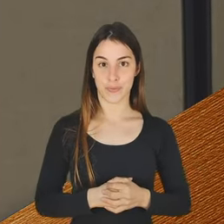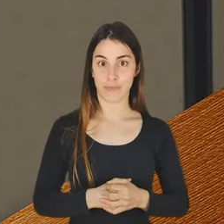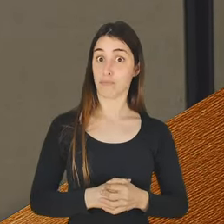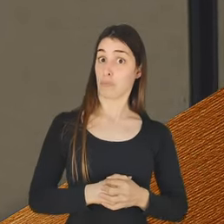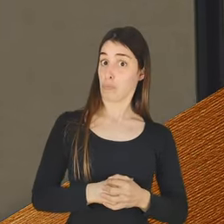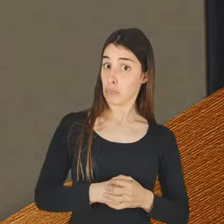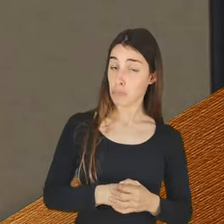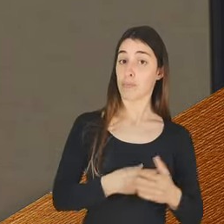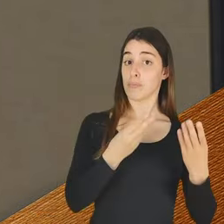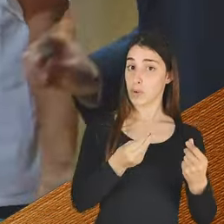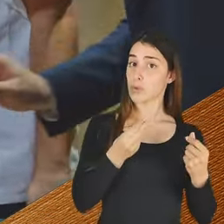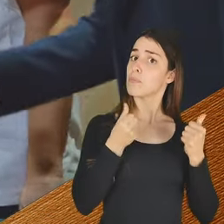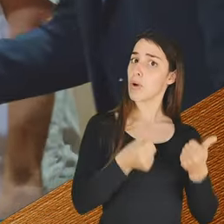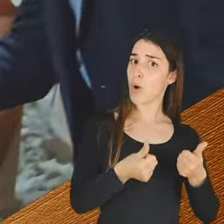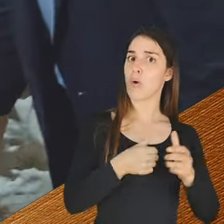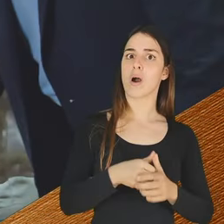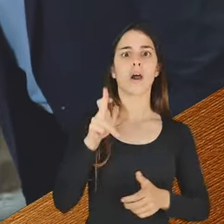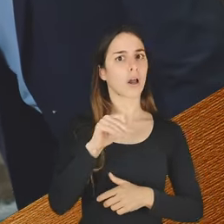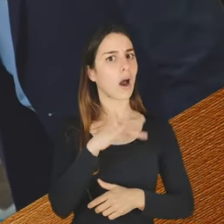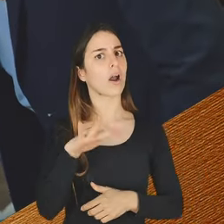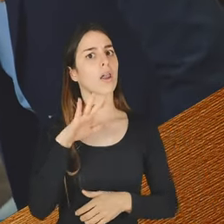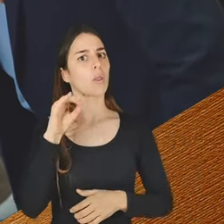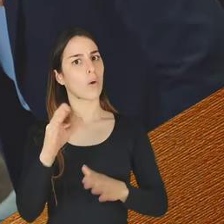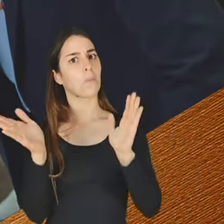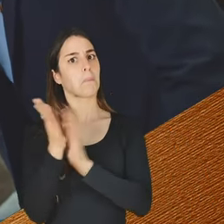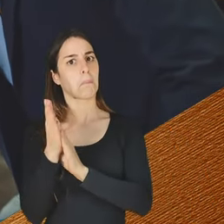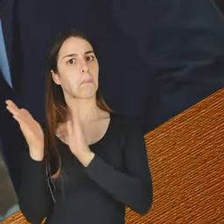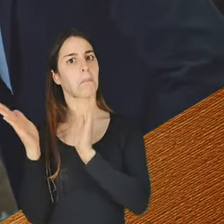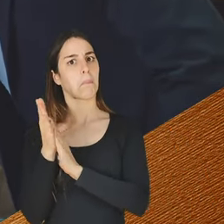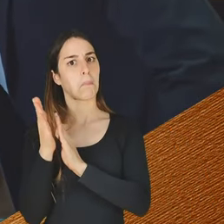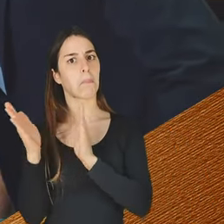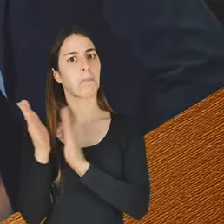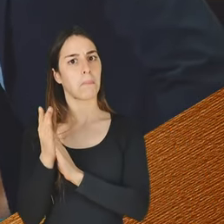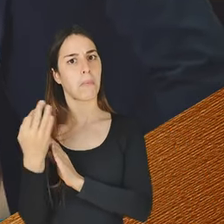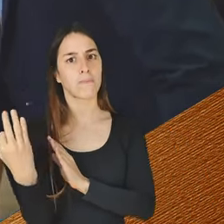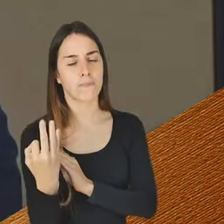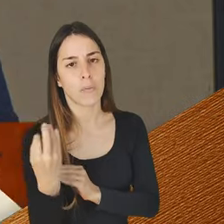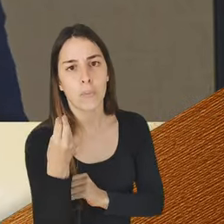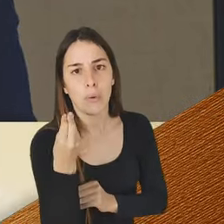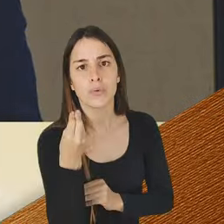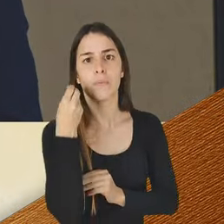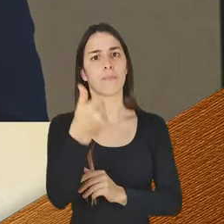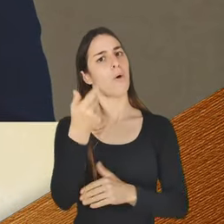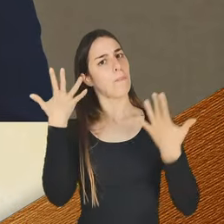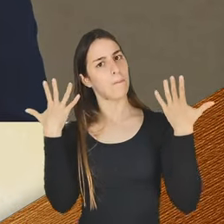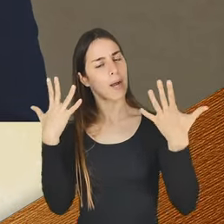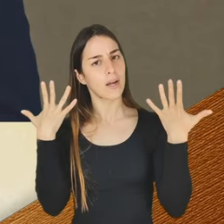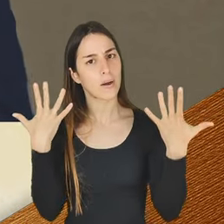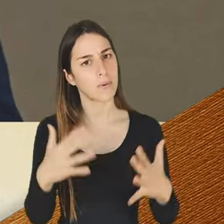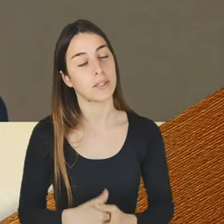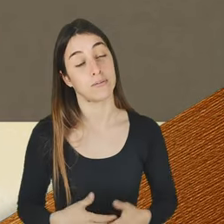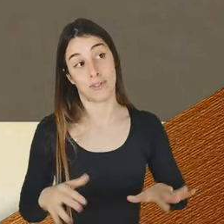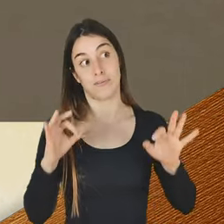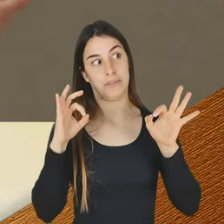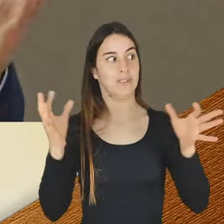Está realmente muito bom. Ricardo. Ricardo, Ricardo, Ricardo, Ricardo. Parabéns. Parabéns, mas é